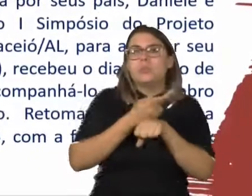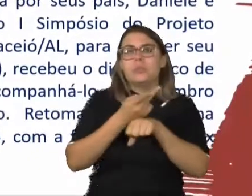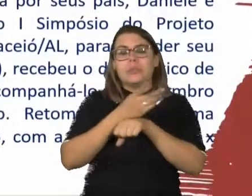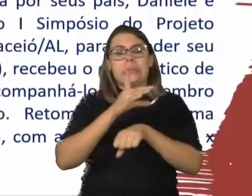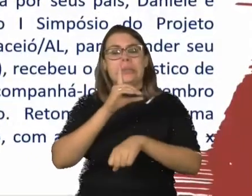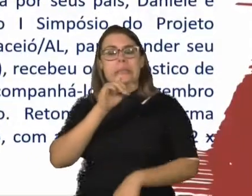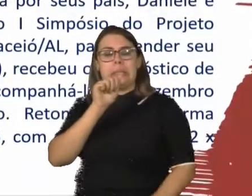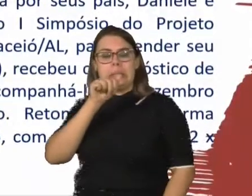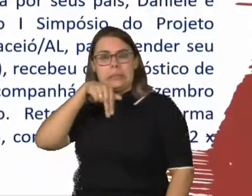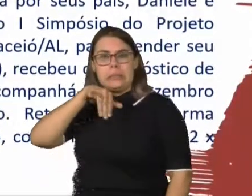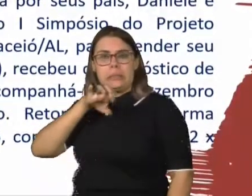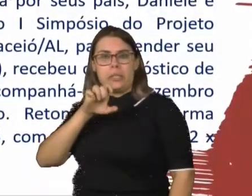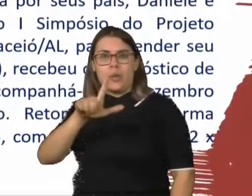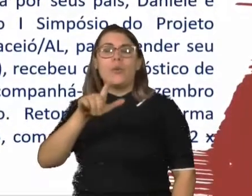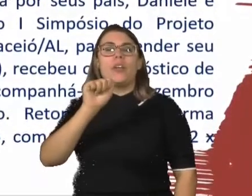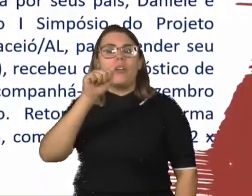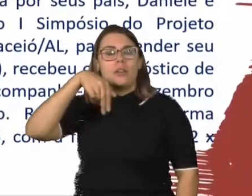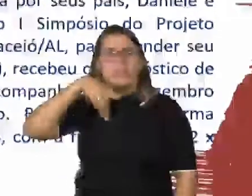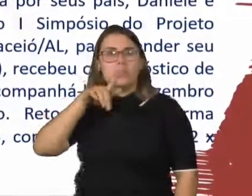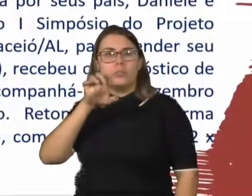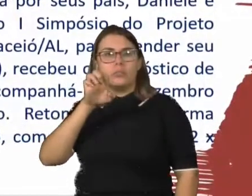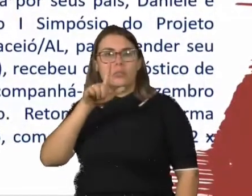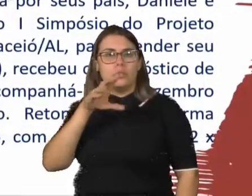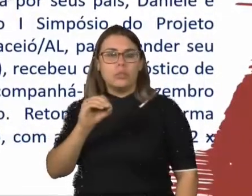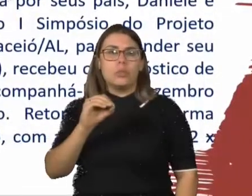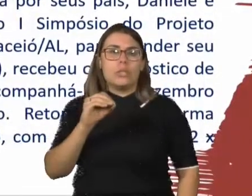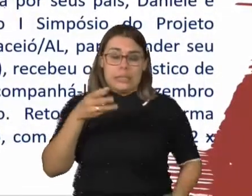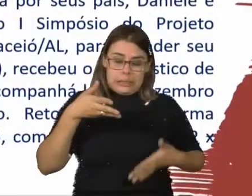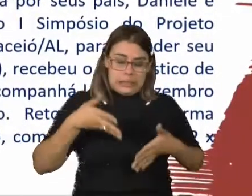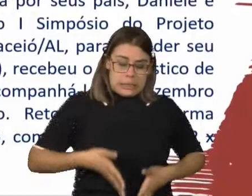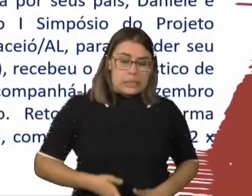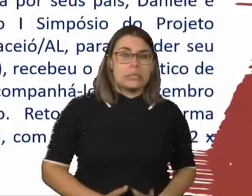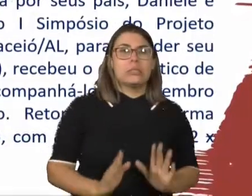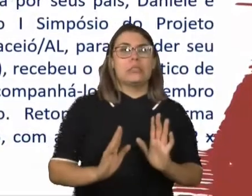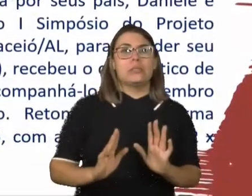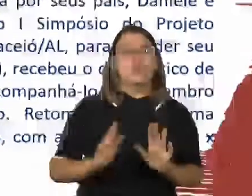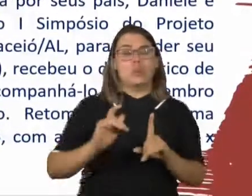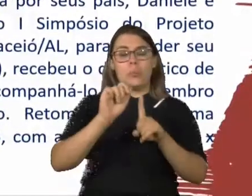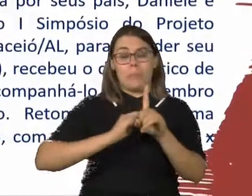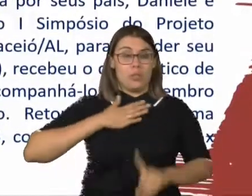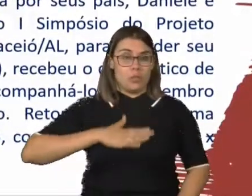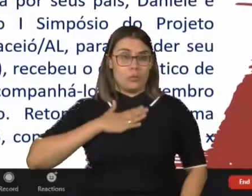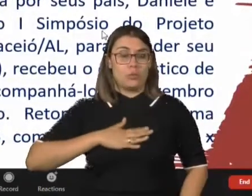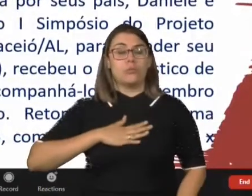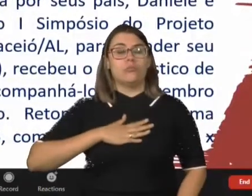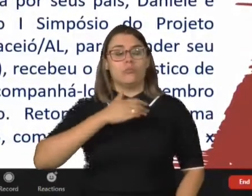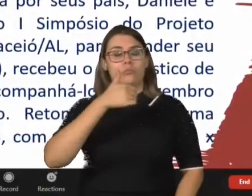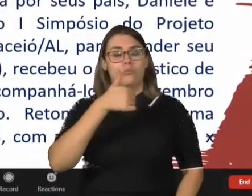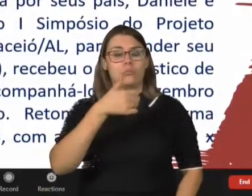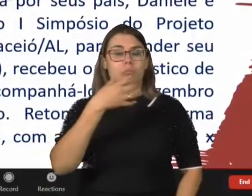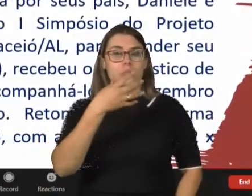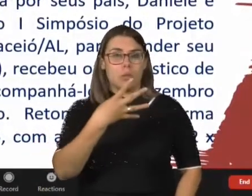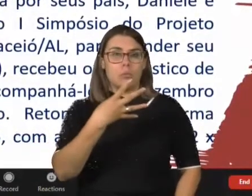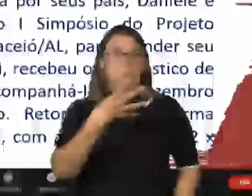fisioterapeutas, durante o primeiro simpósio do projeto Mais Inclusão, que ocorreu aqui em Maceió, em agosto de 2014. Para atender o